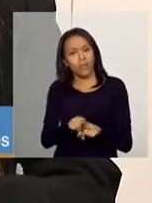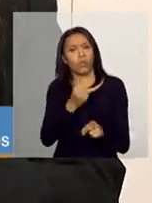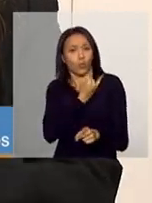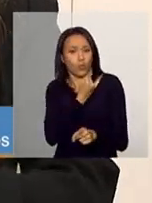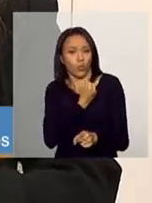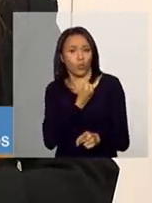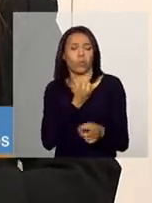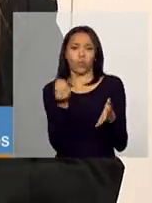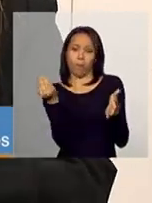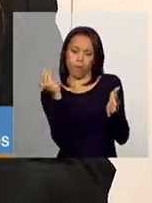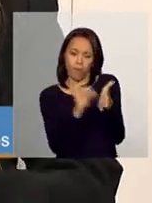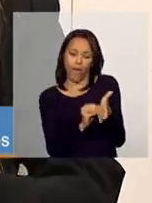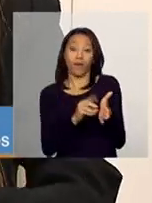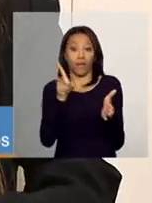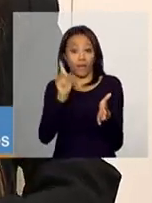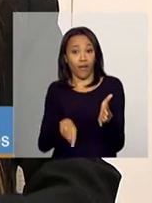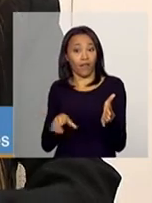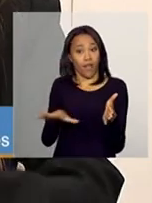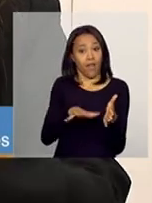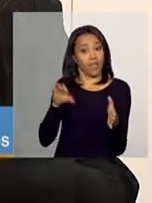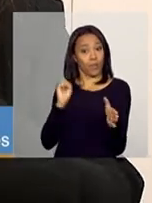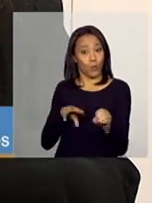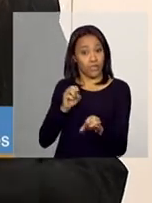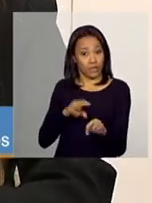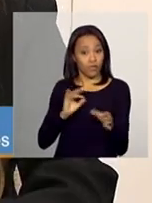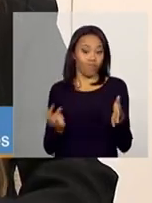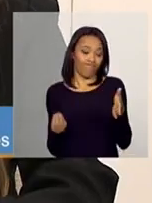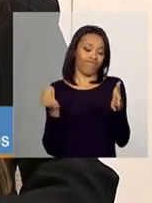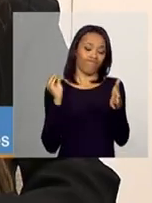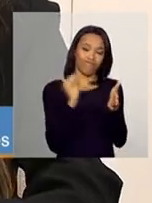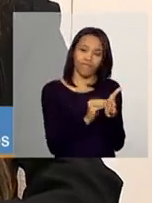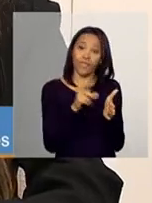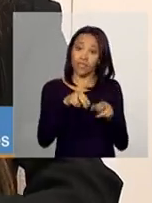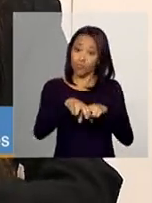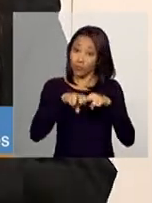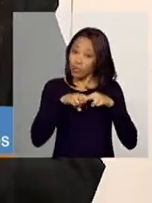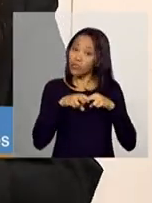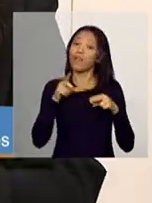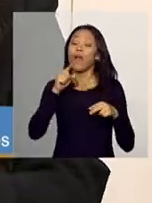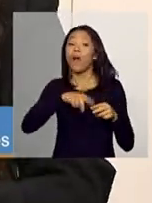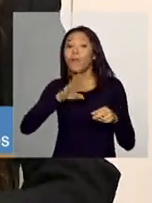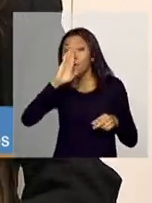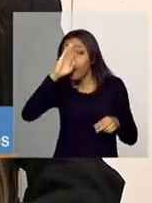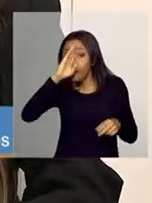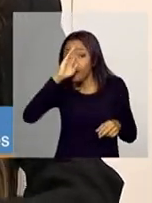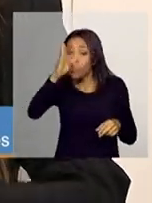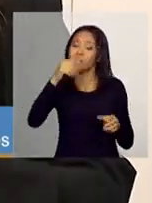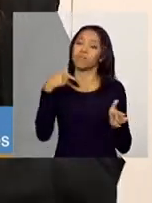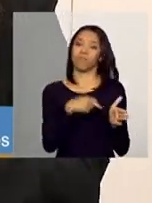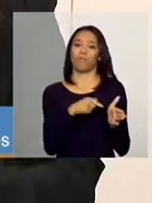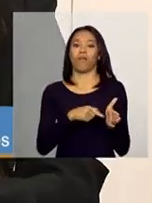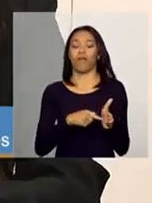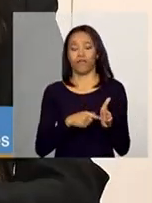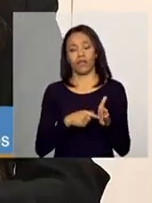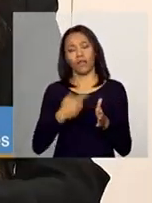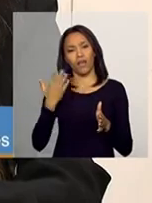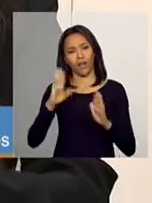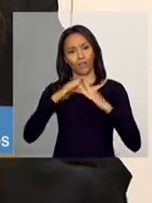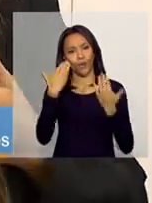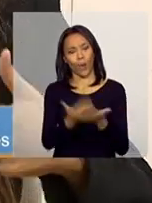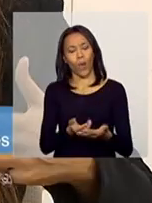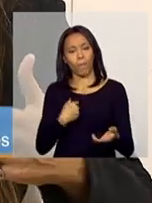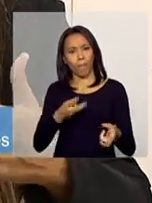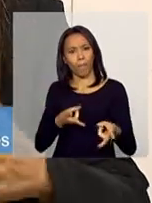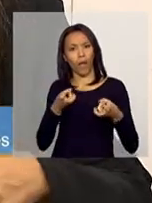que é esse que vem da educação, também para já orientar, porque esse motivo que vem da educação é um primeiro indicativo de uma situação que a escola percebeu